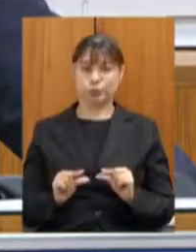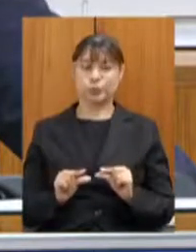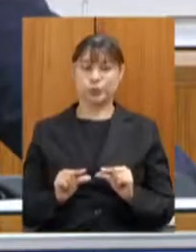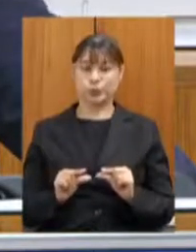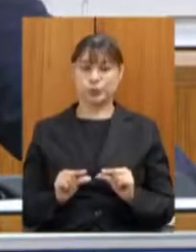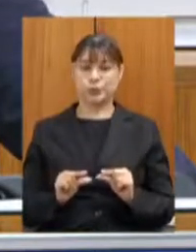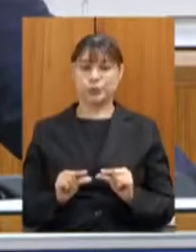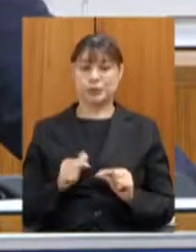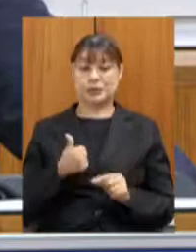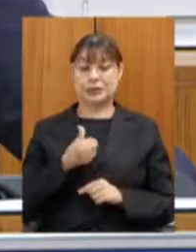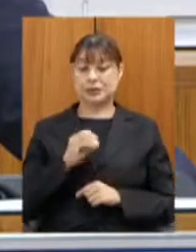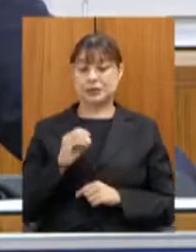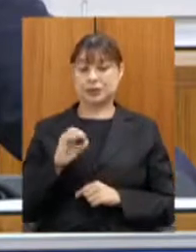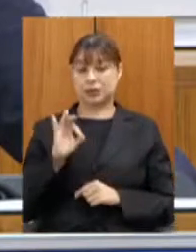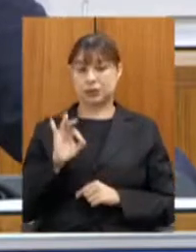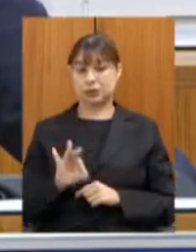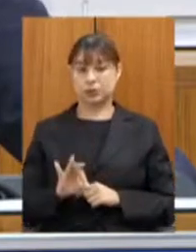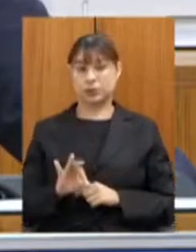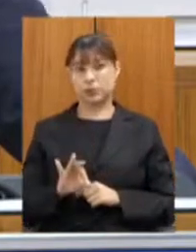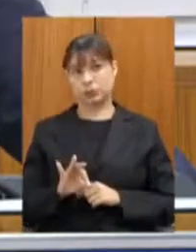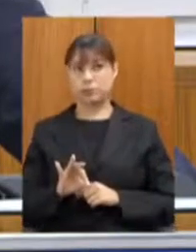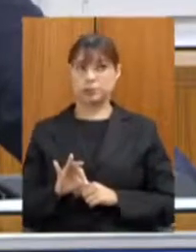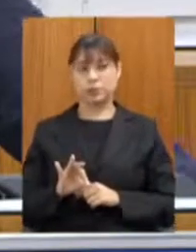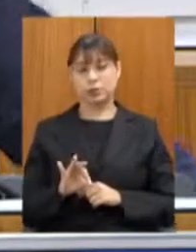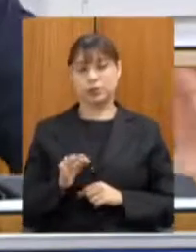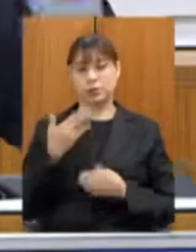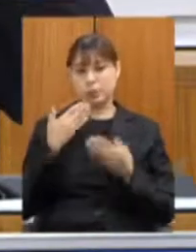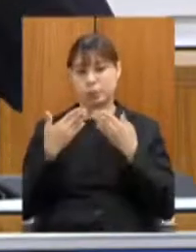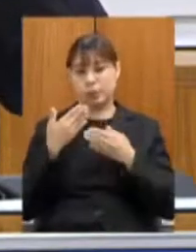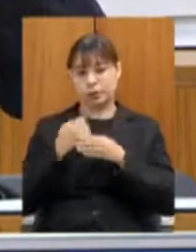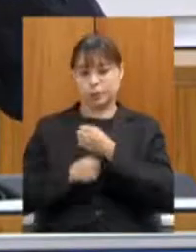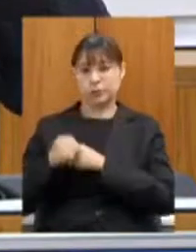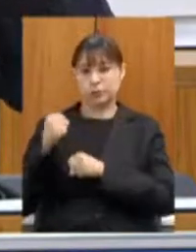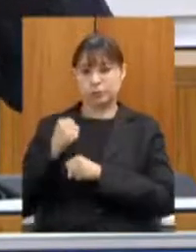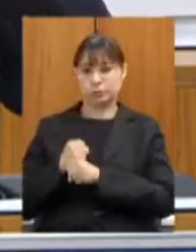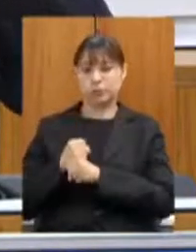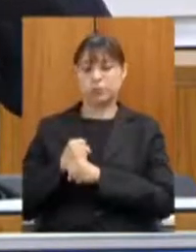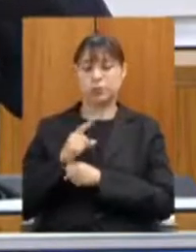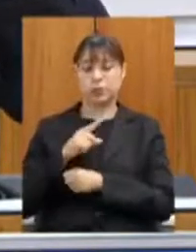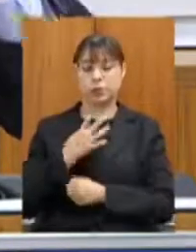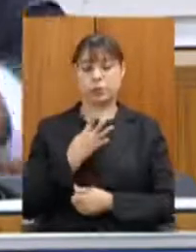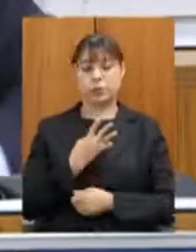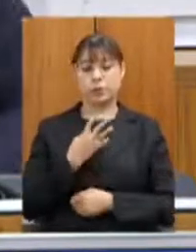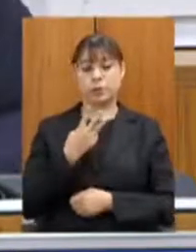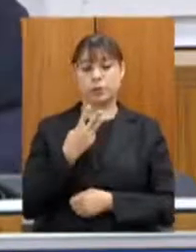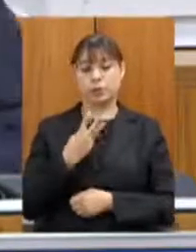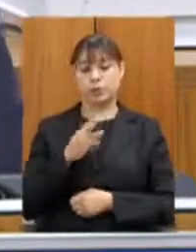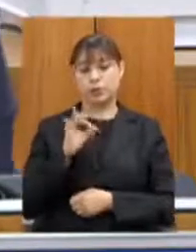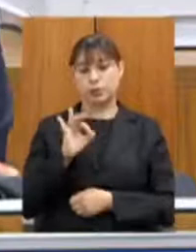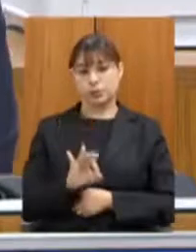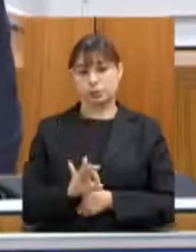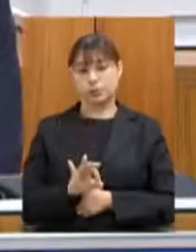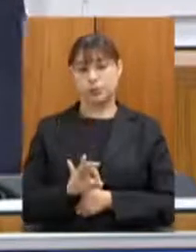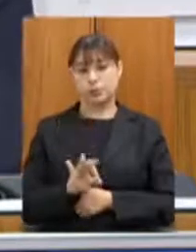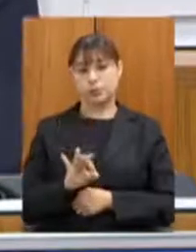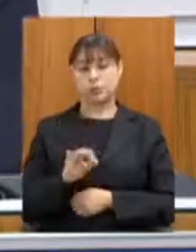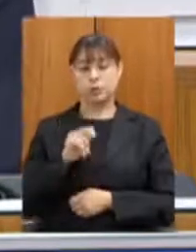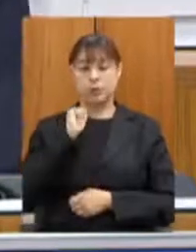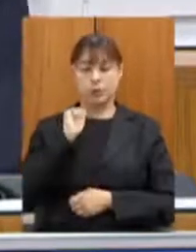de 100% vamos dizer assim do ano anterior foi para 43% a demanda em abril